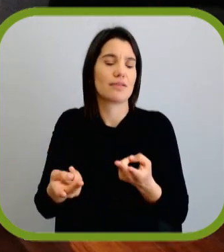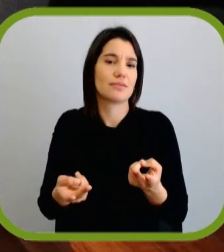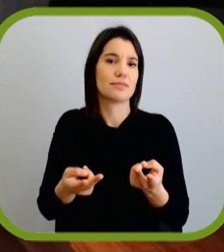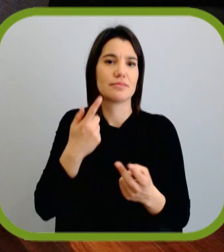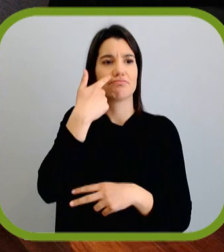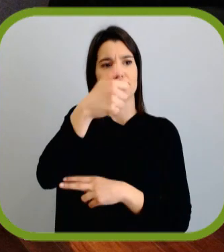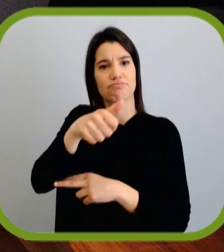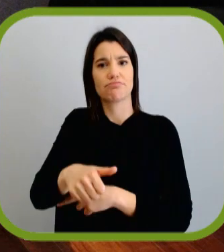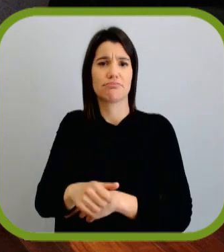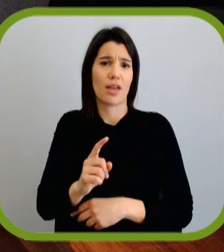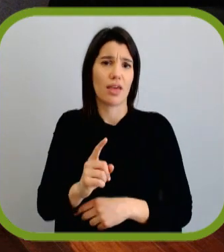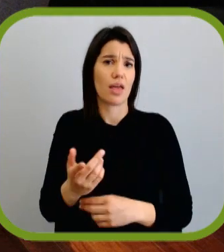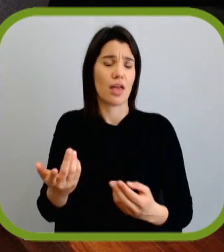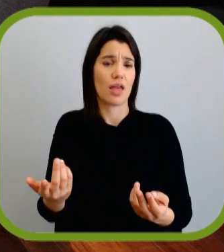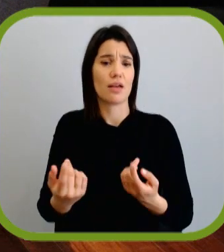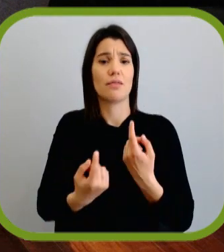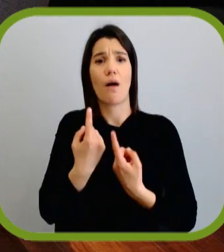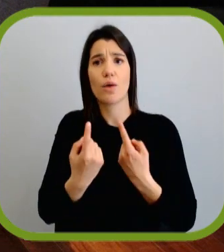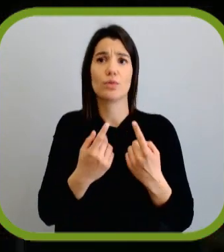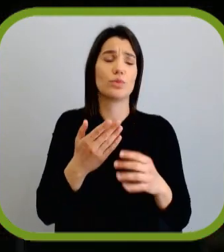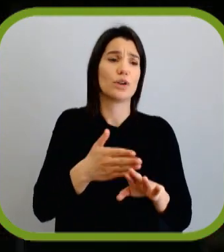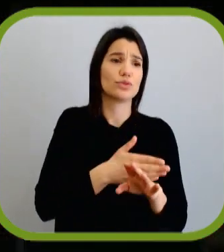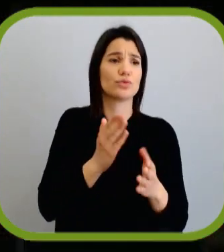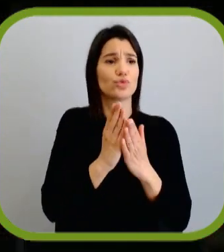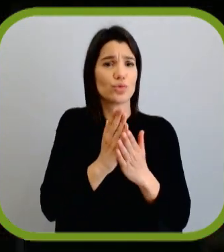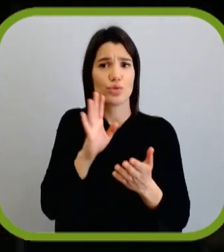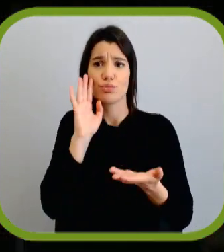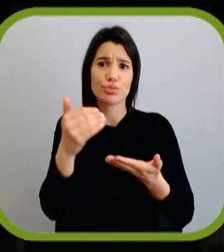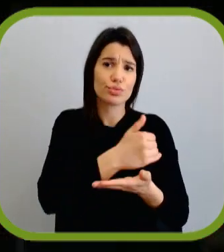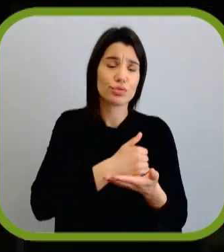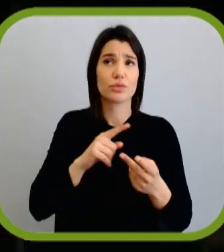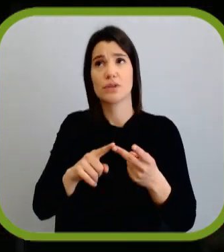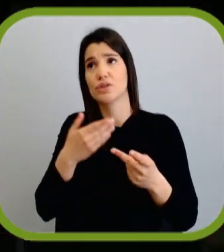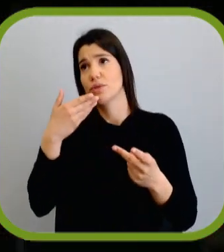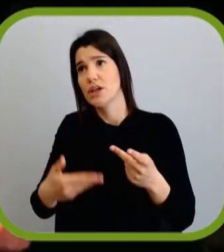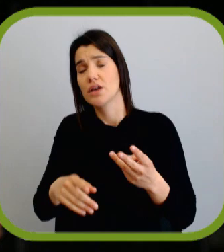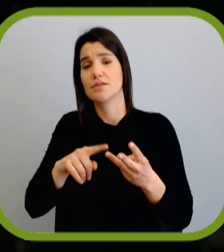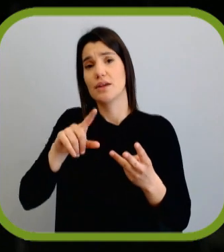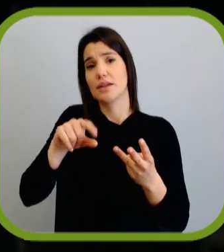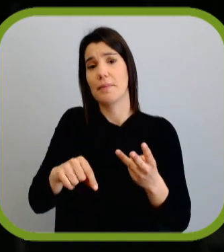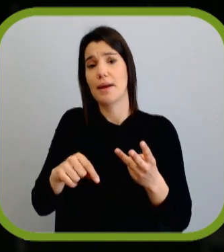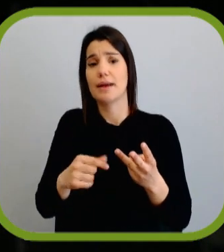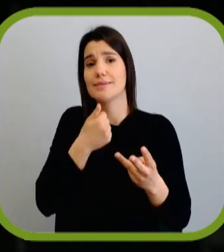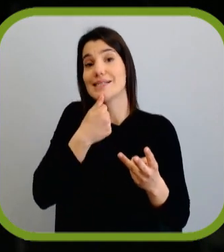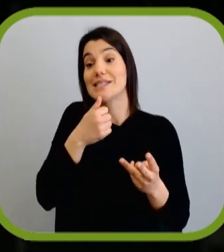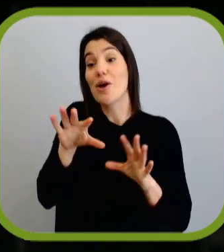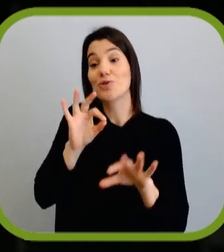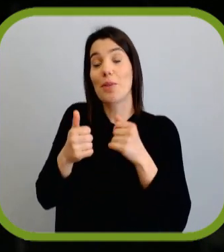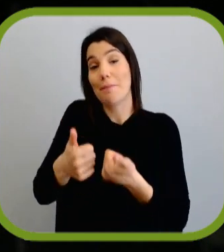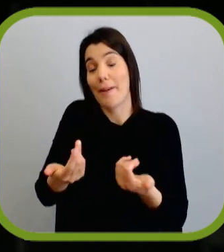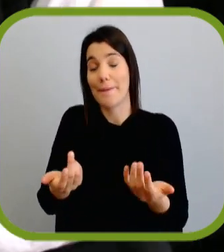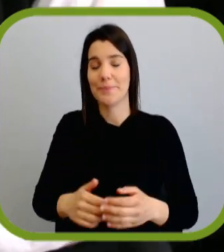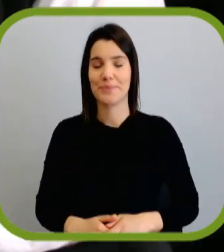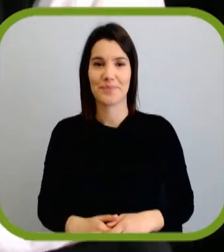processos, no fundo é isso, não é? Portanto, há algum estudo, há alguma experiência e há algumas boas